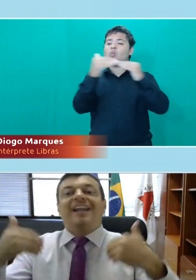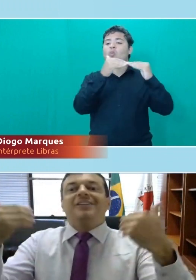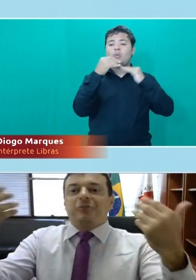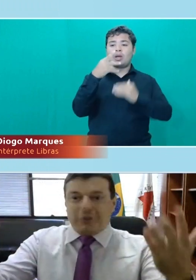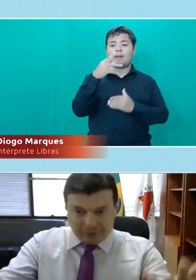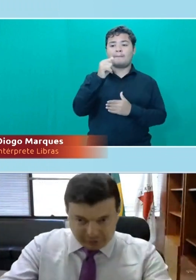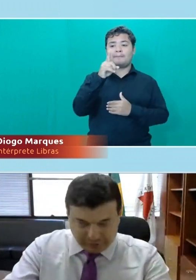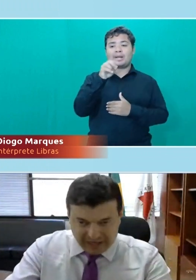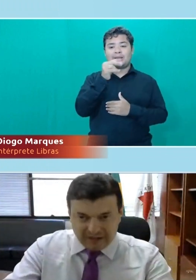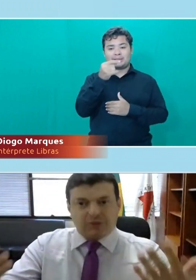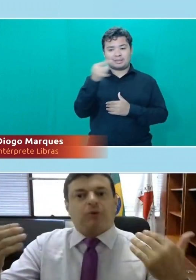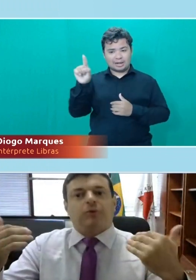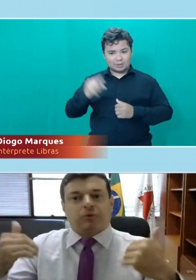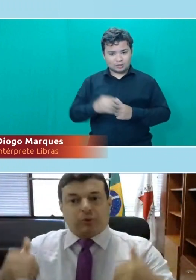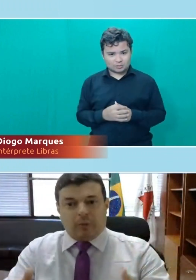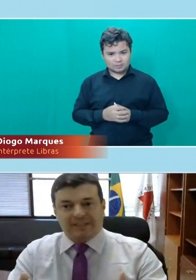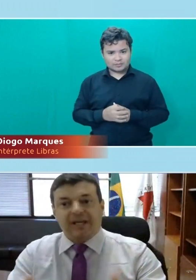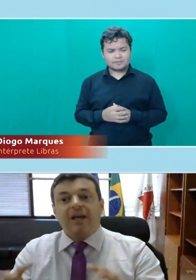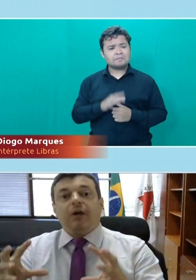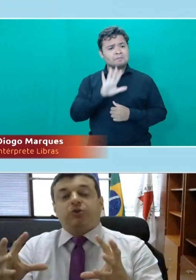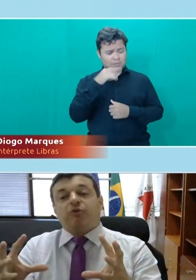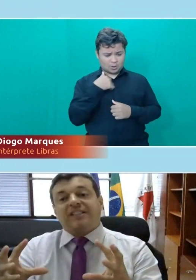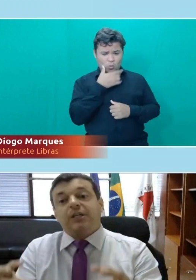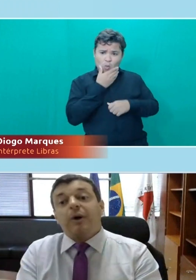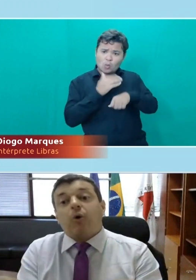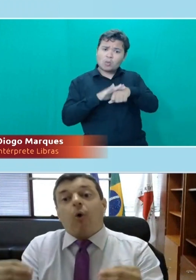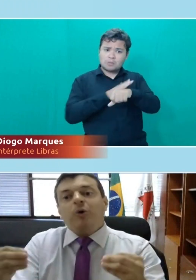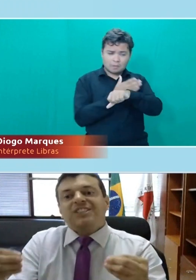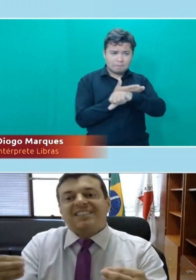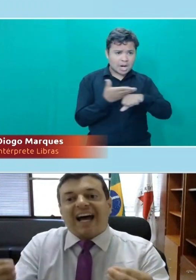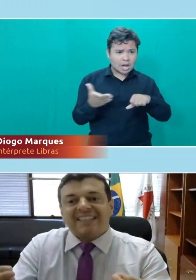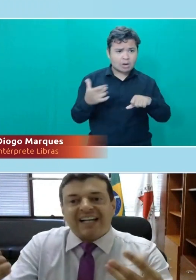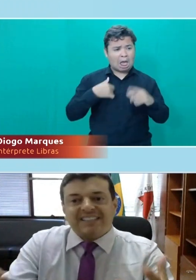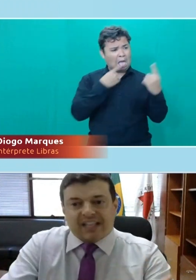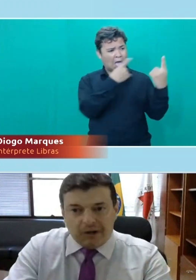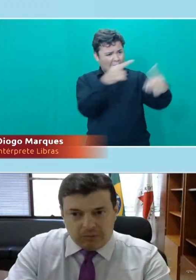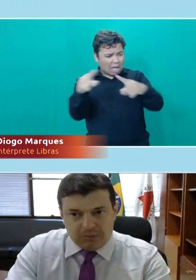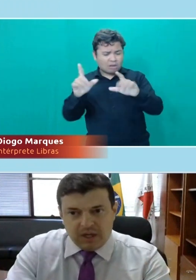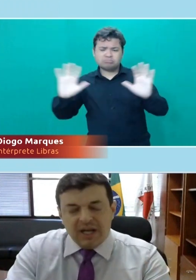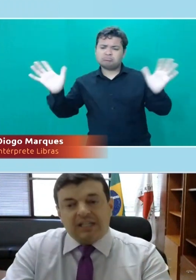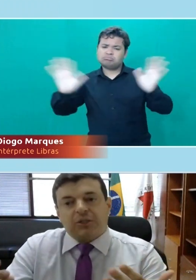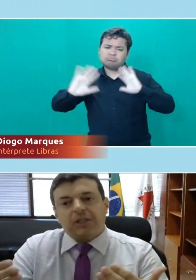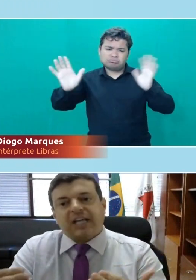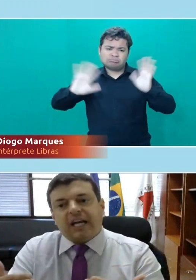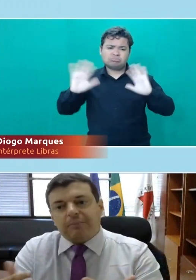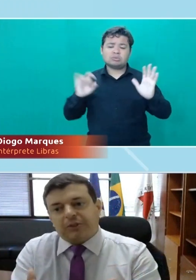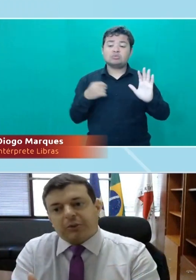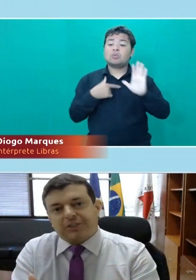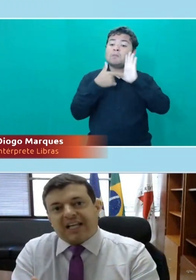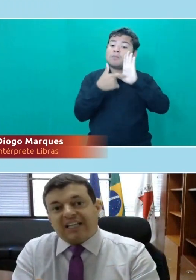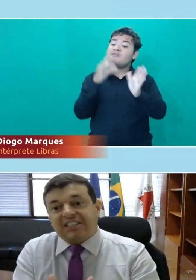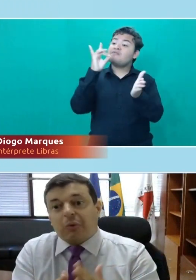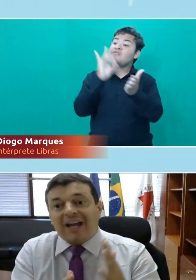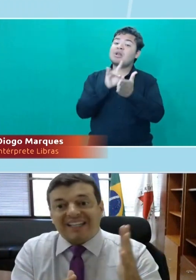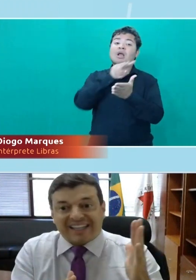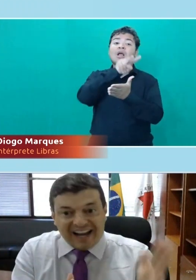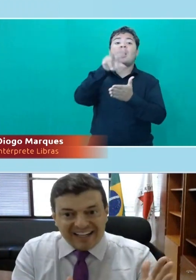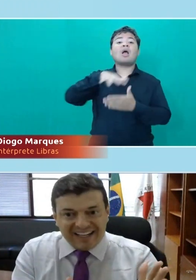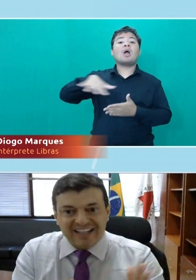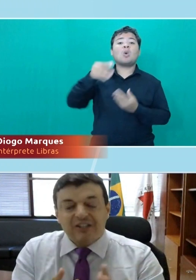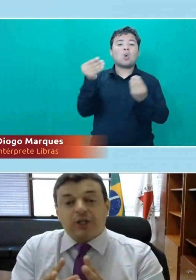não estou falando contra os brancos e contra os homens. Eu estou fazendo uma constatação. E se nós queremos uma sociedade